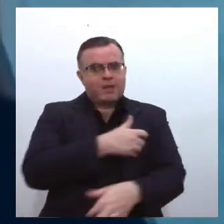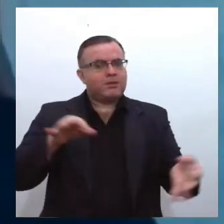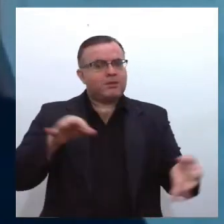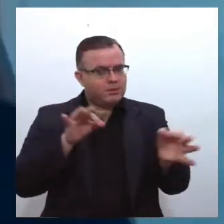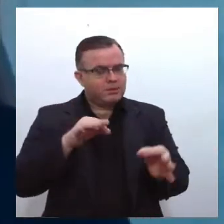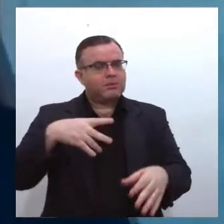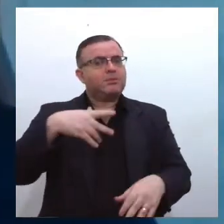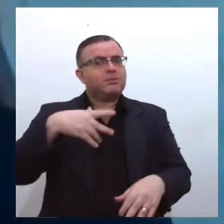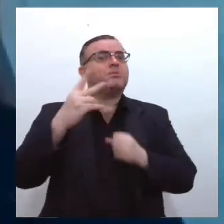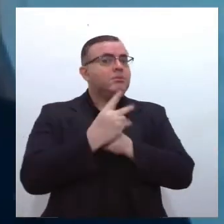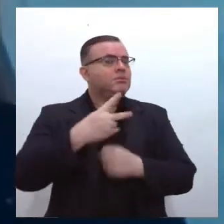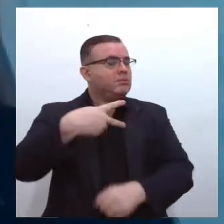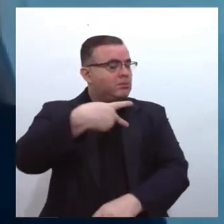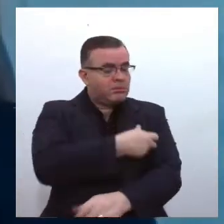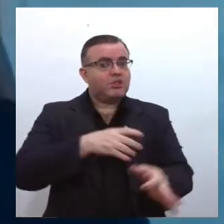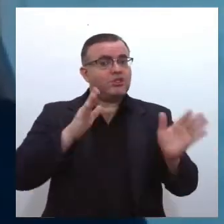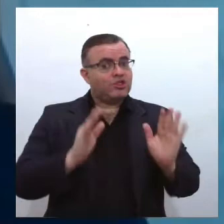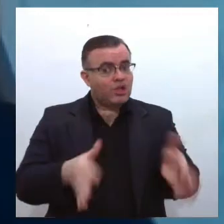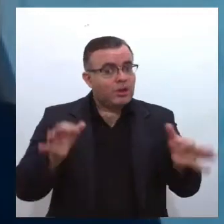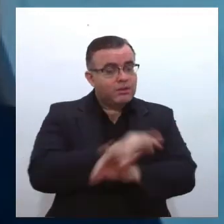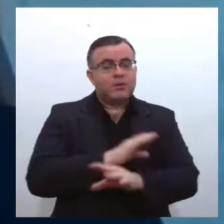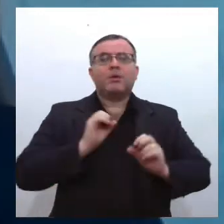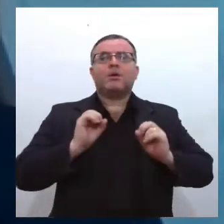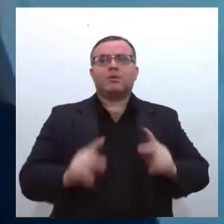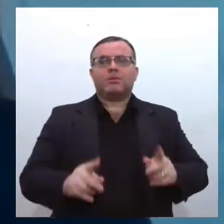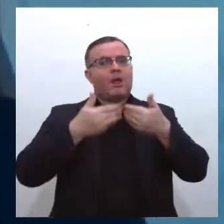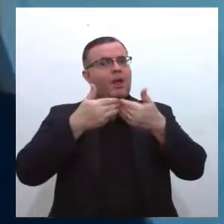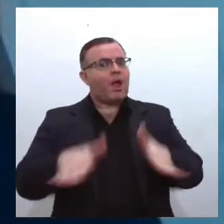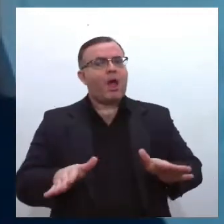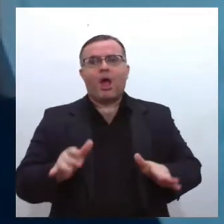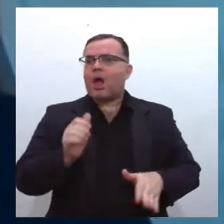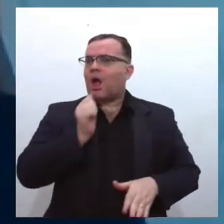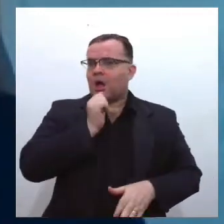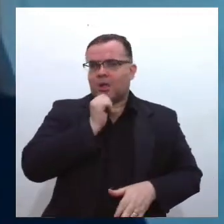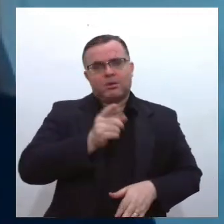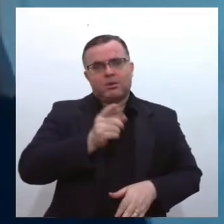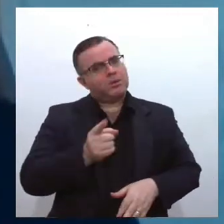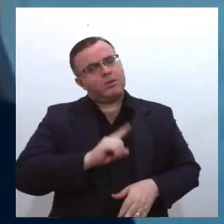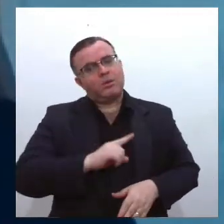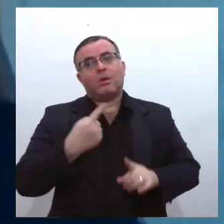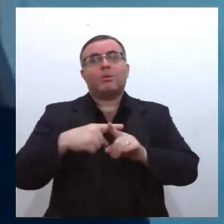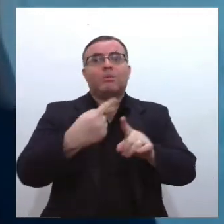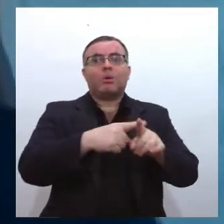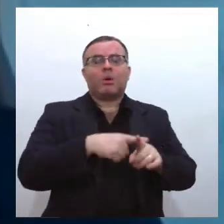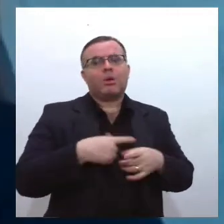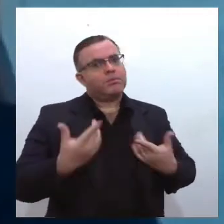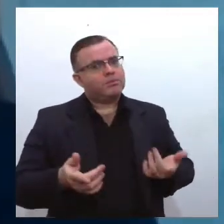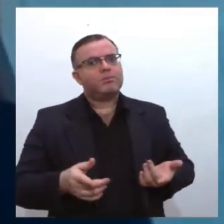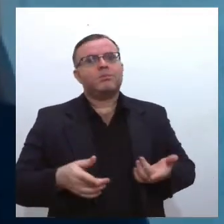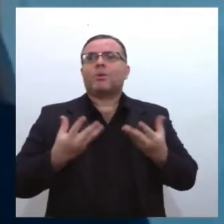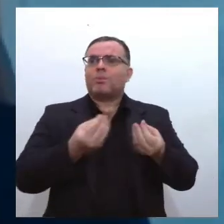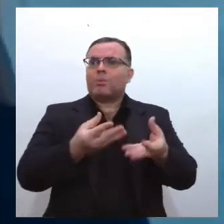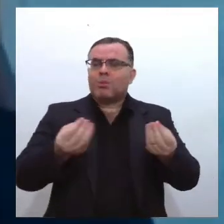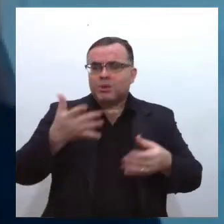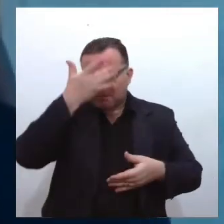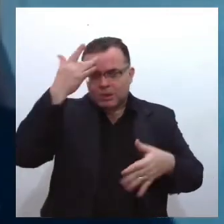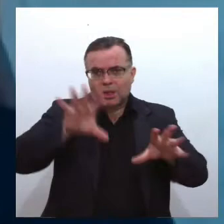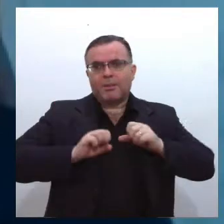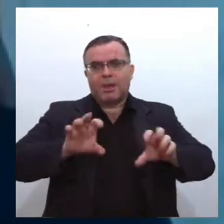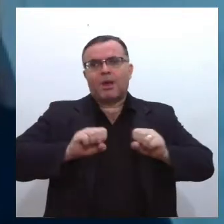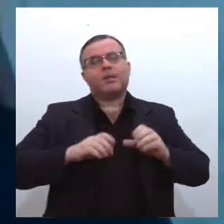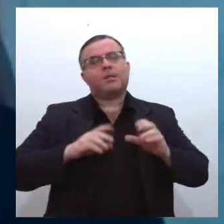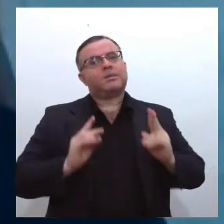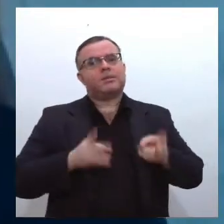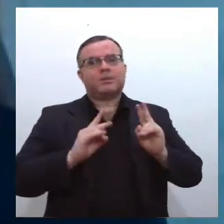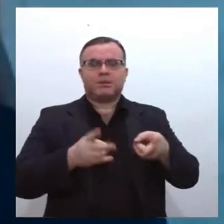imunizada, a política de abrir tudo não é prudente, já que o número de casos e óbitos são altos ainda. Francisco